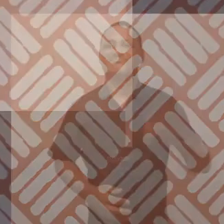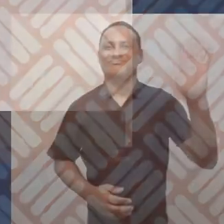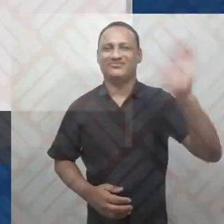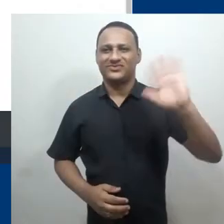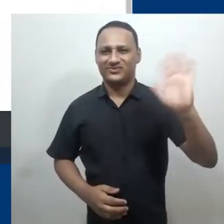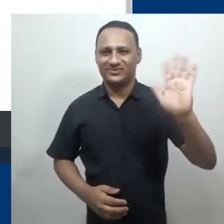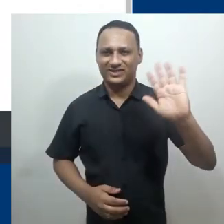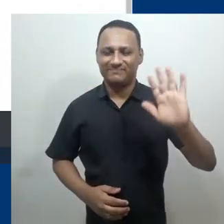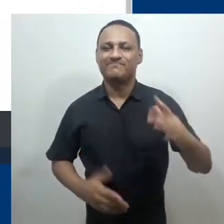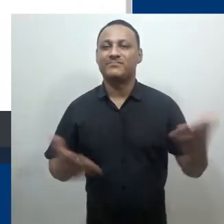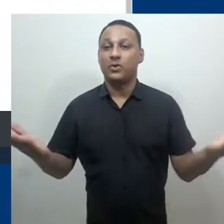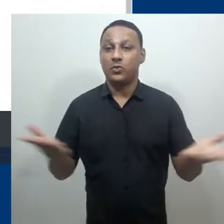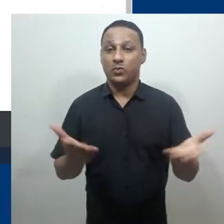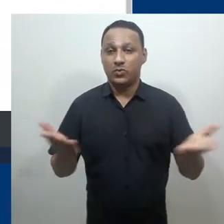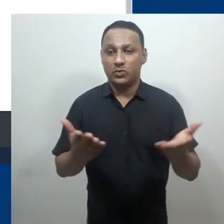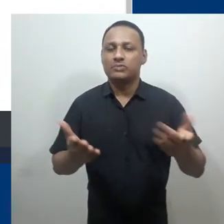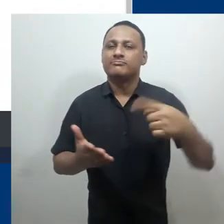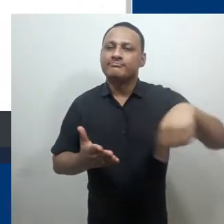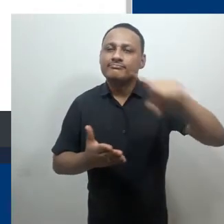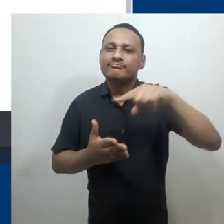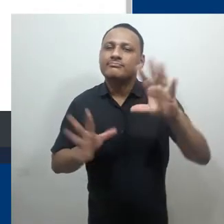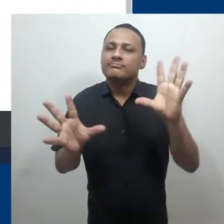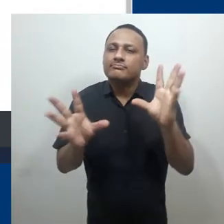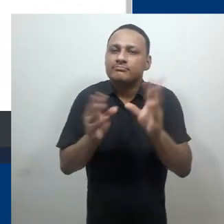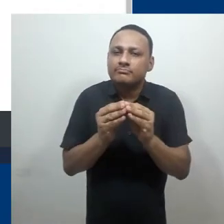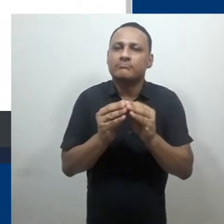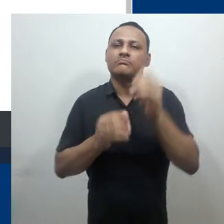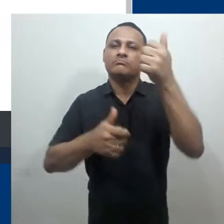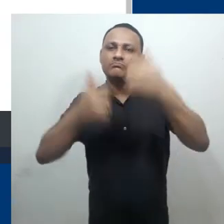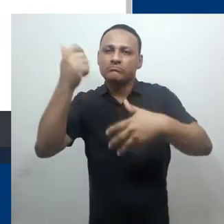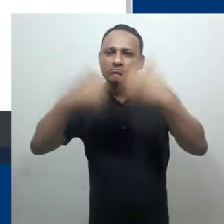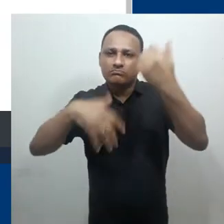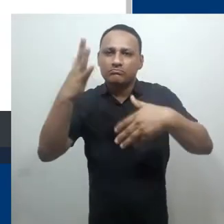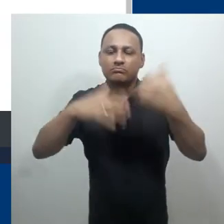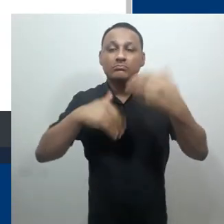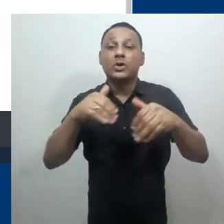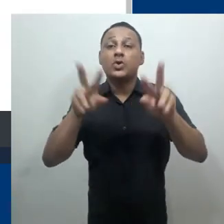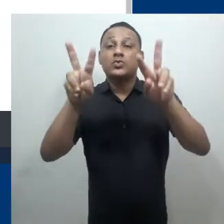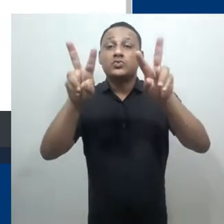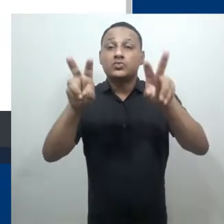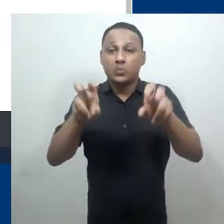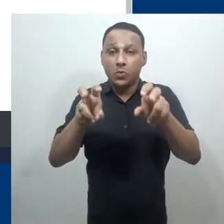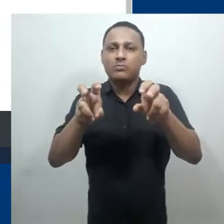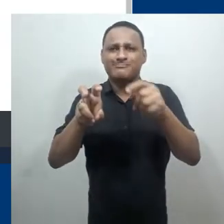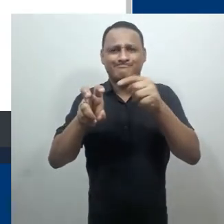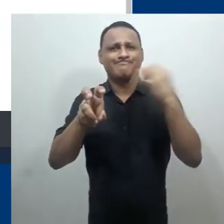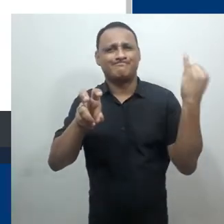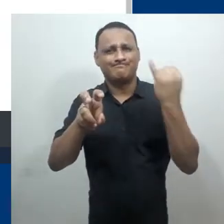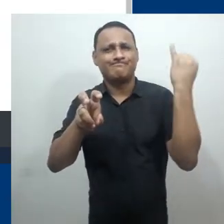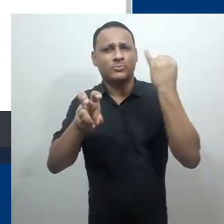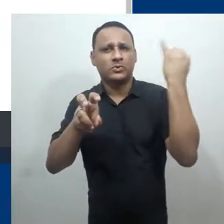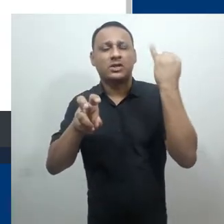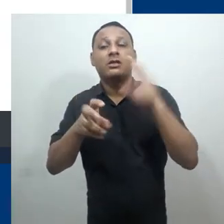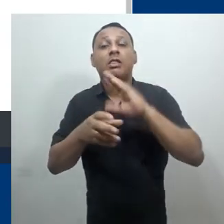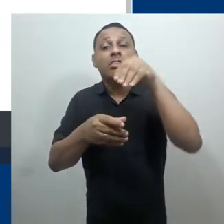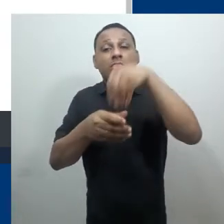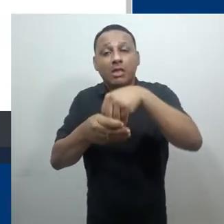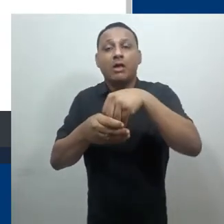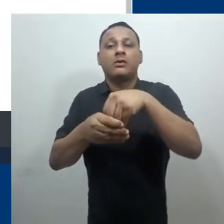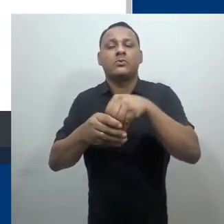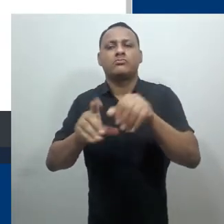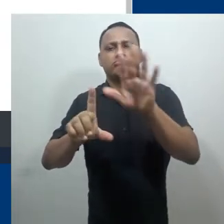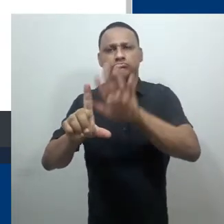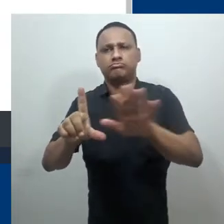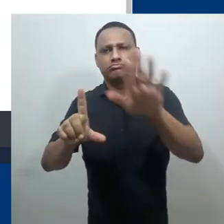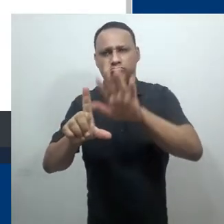Olá, hoje faremos uma visão geral dos elementos que são importantes dentro